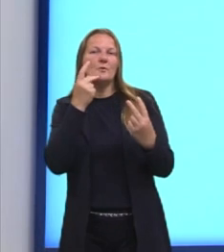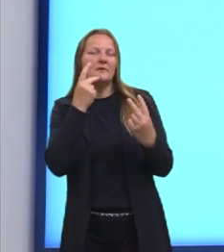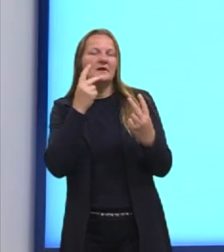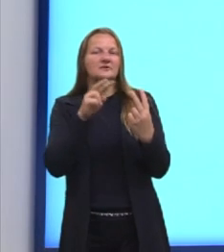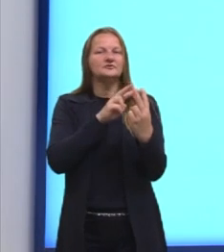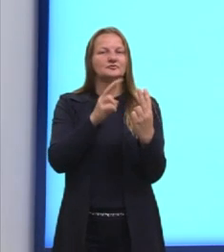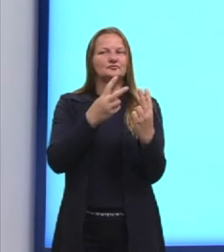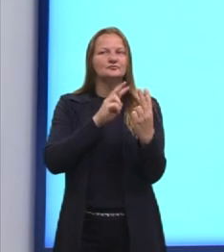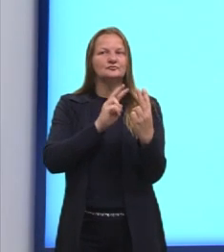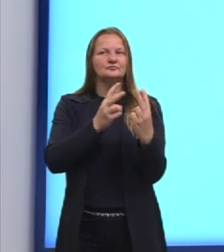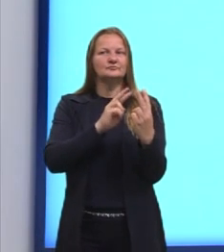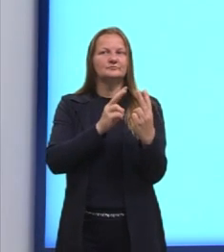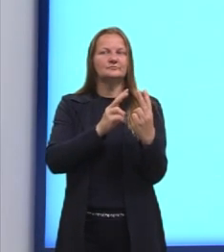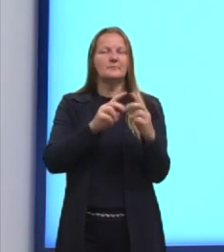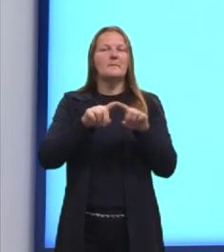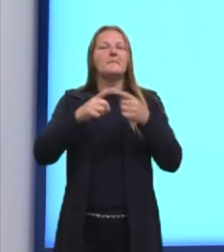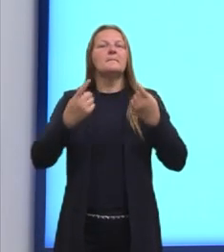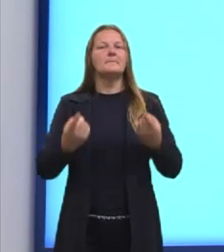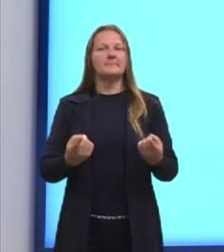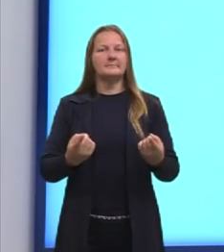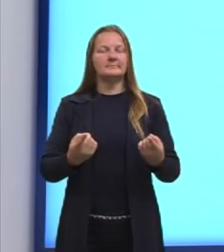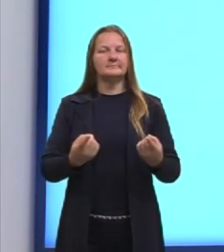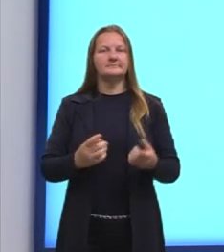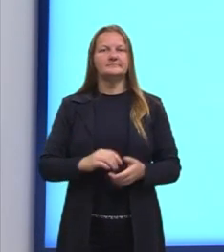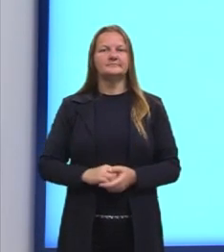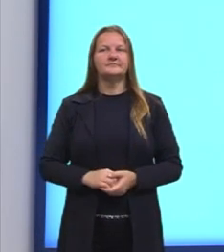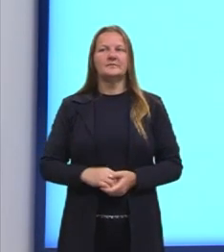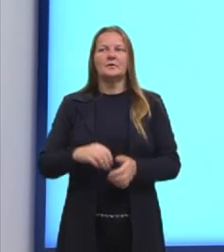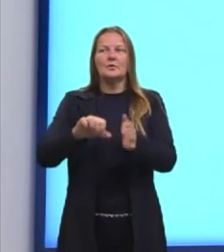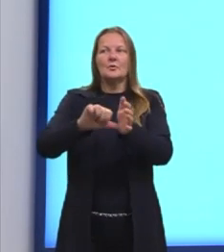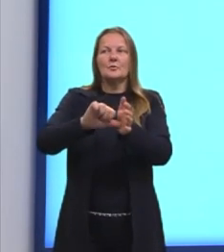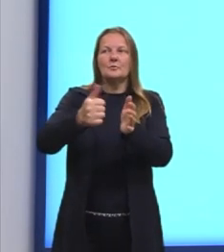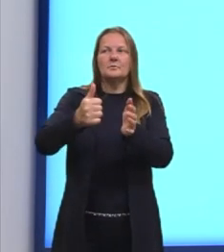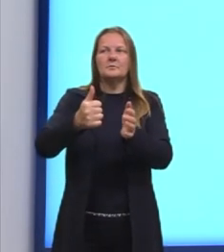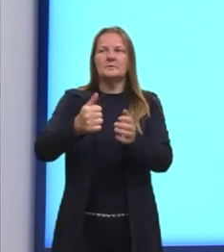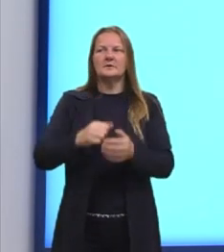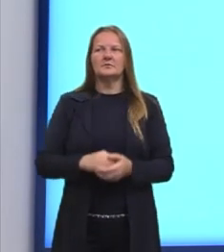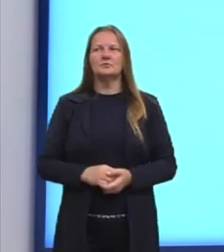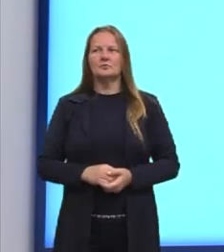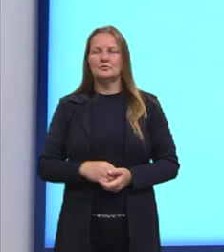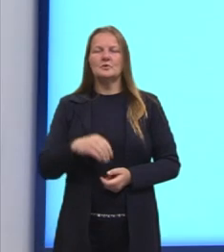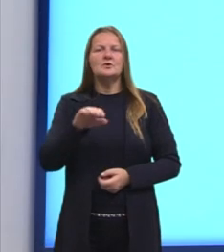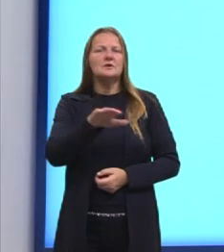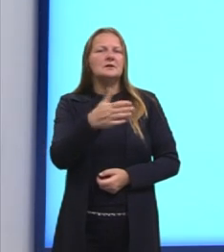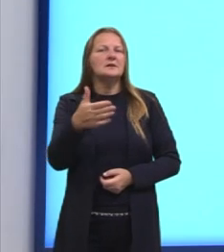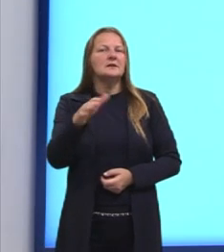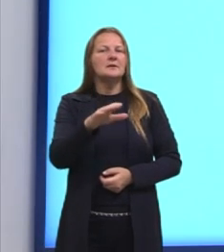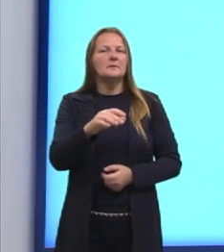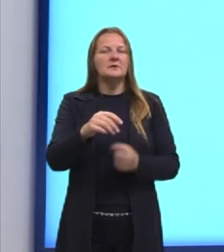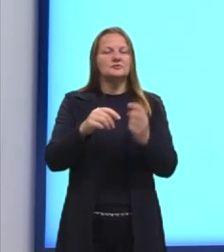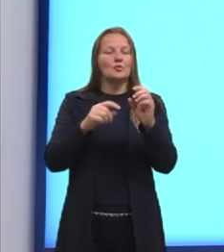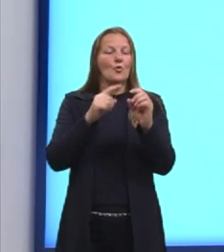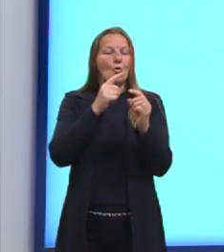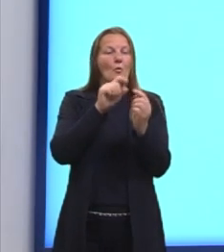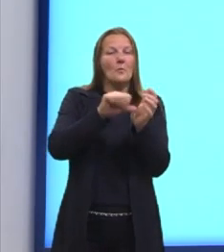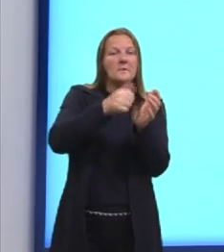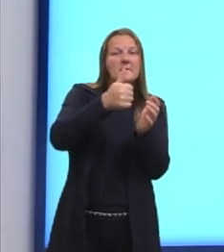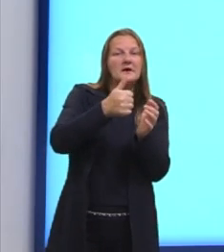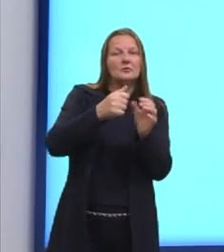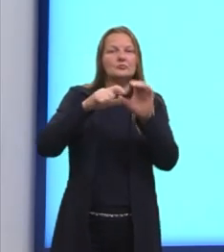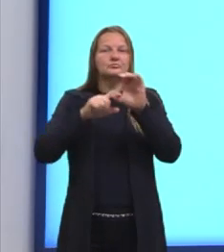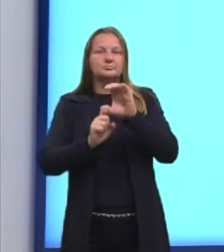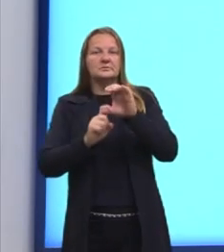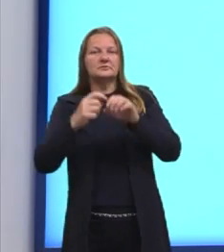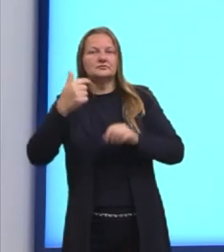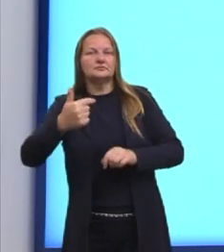dois eventos, mas o primeiro evento ele vai depender do segundo, né, então a gente tem ali